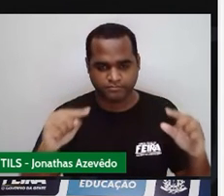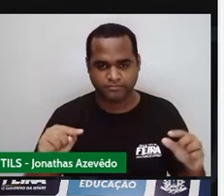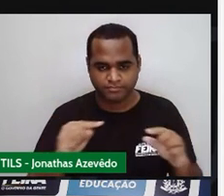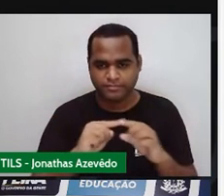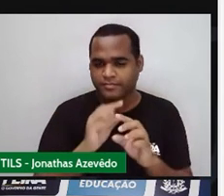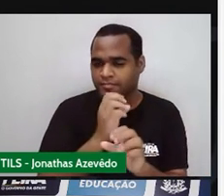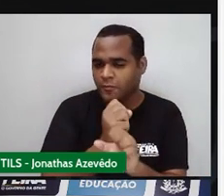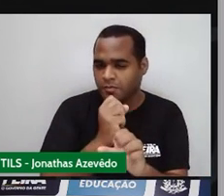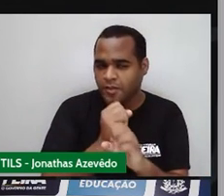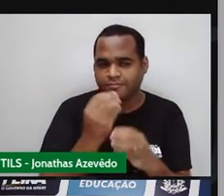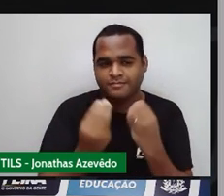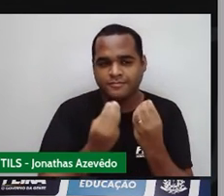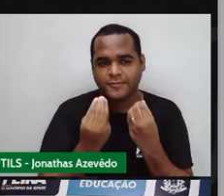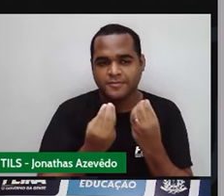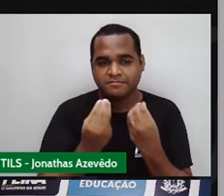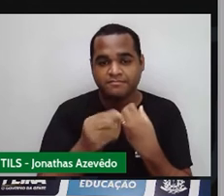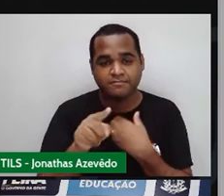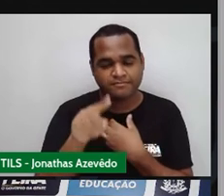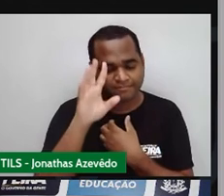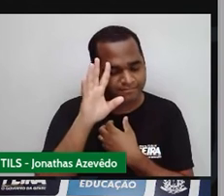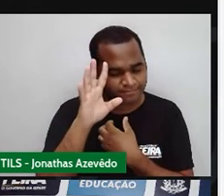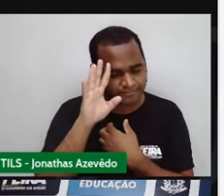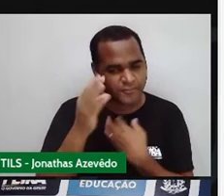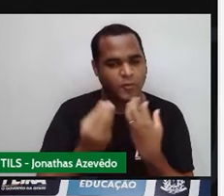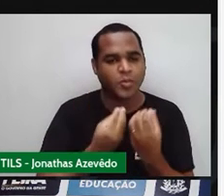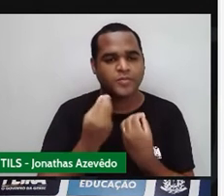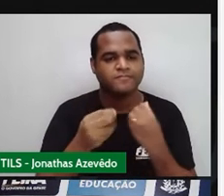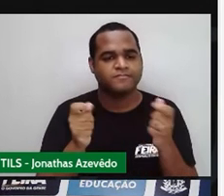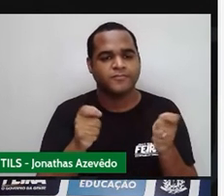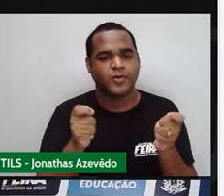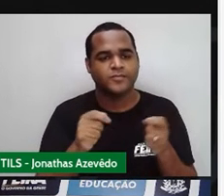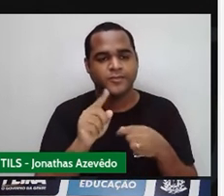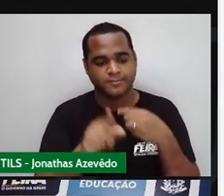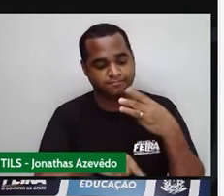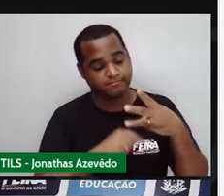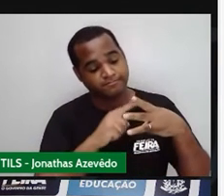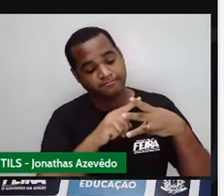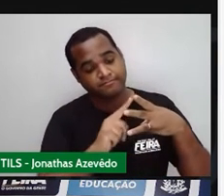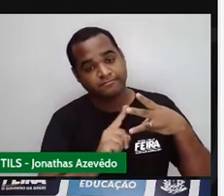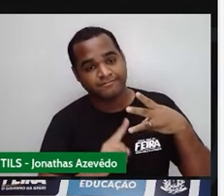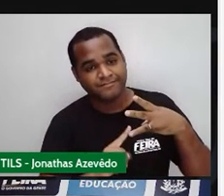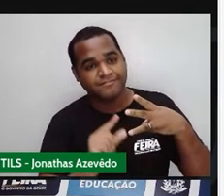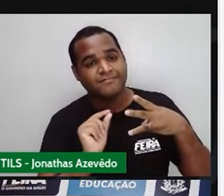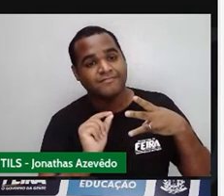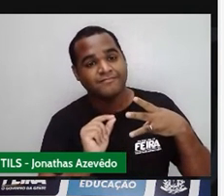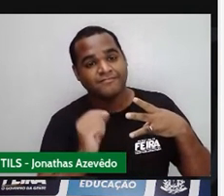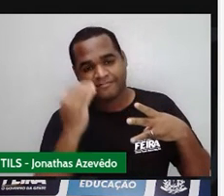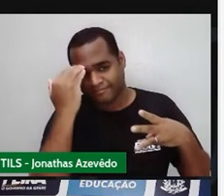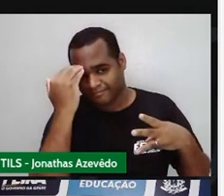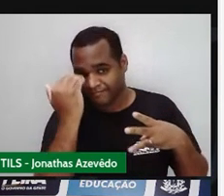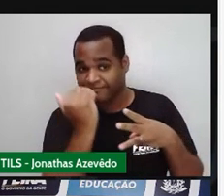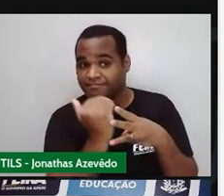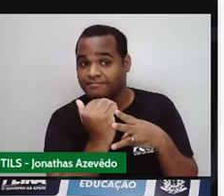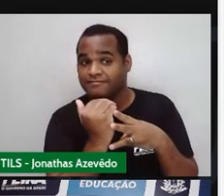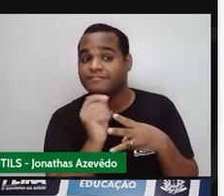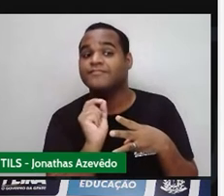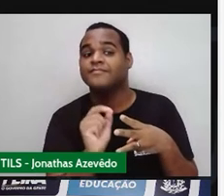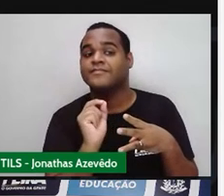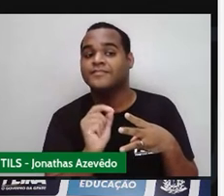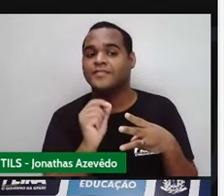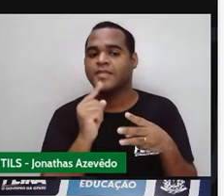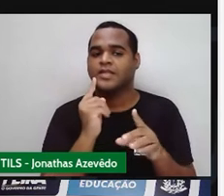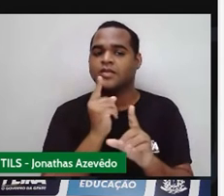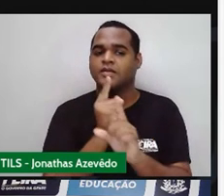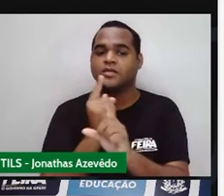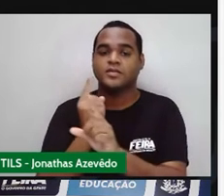Pensa no que a gente acabou de fazer aqui. Pensa nesses três passos que a gente seguiu. Qual é a forma de